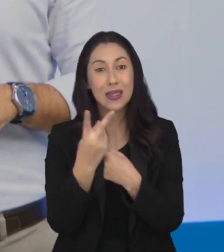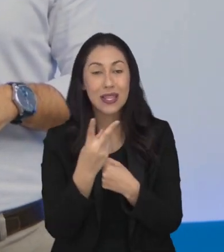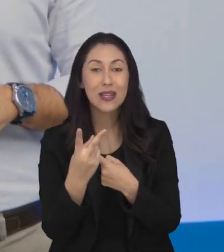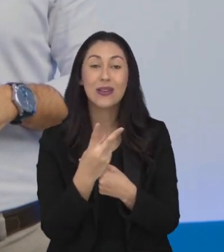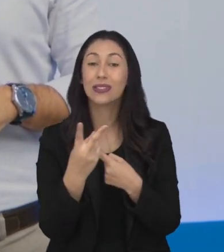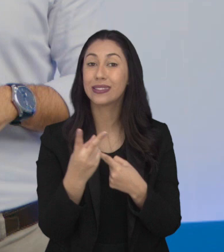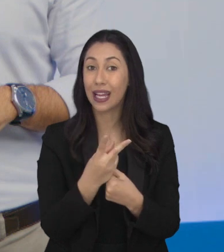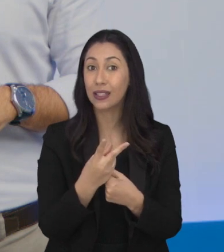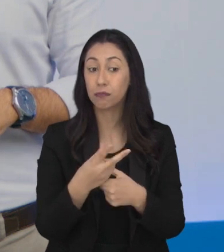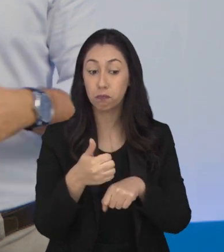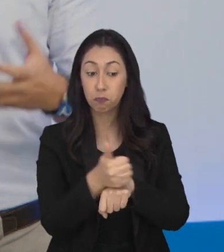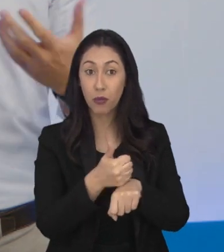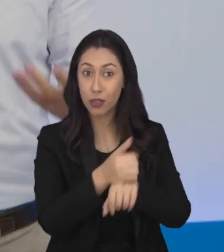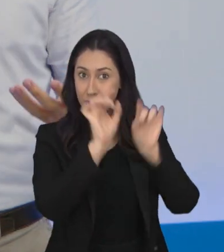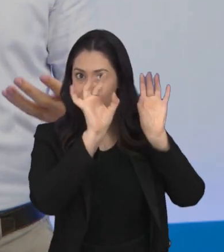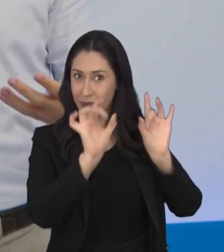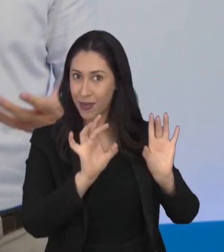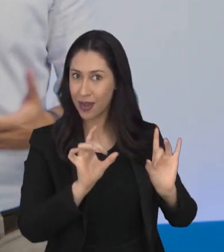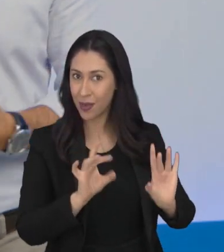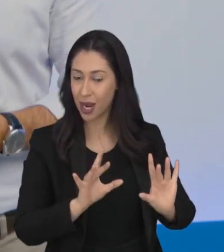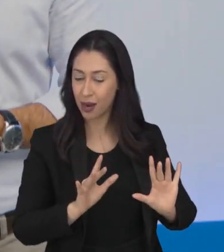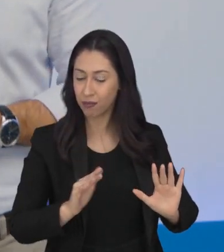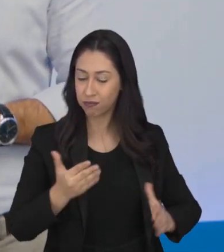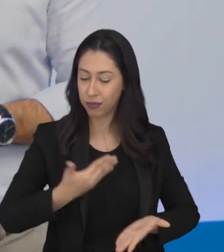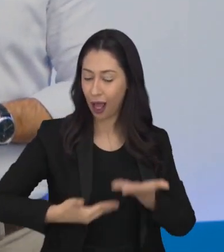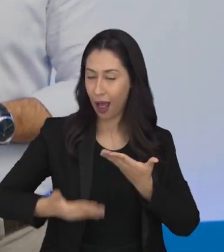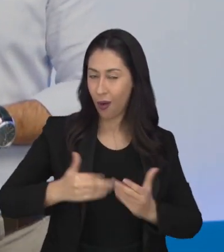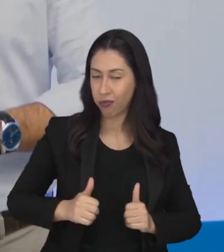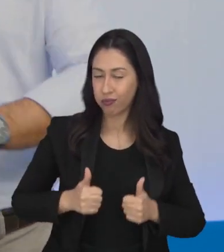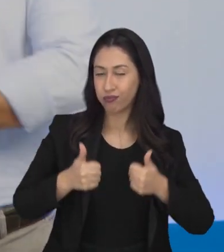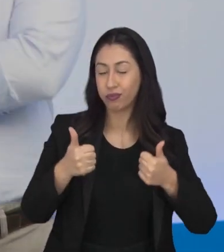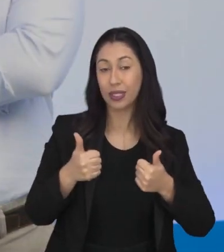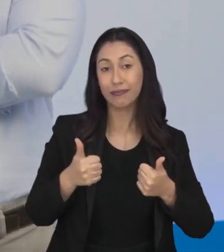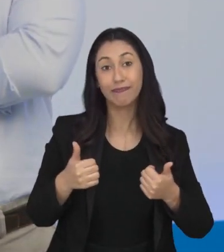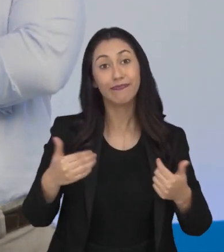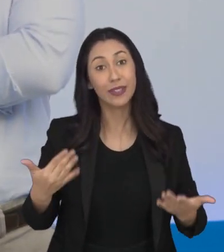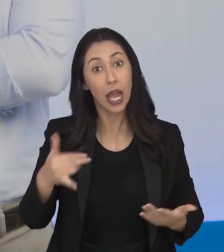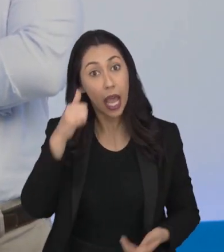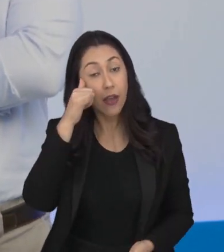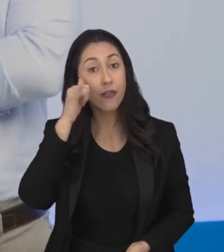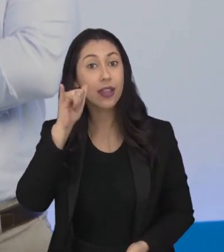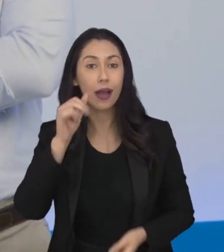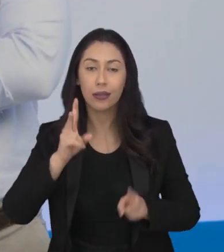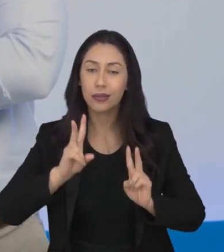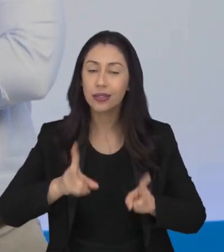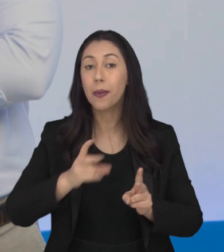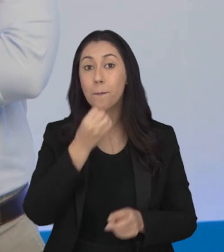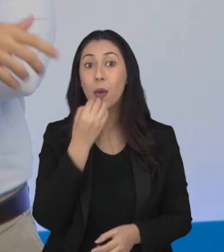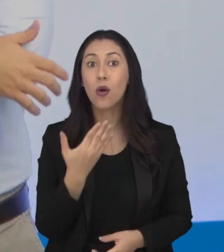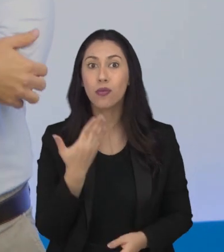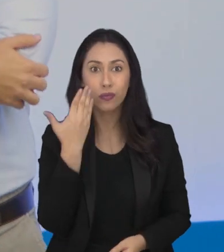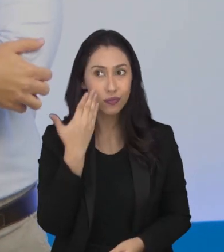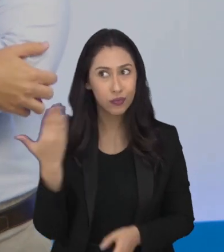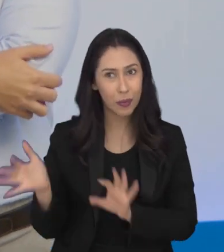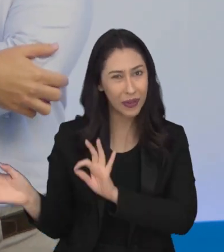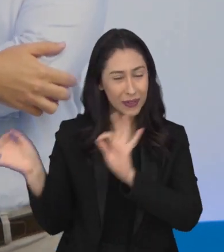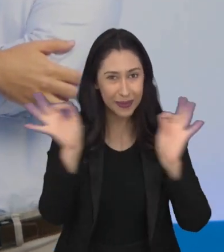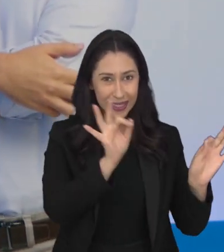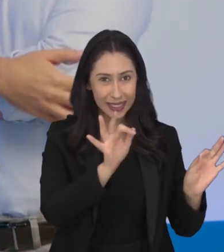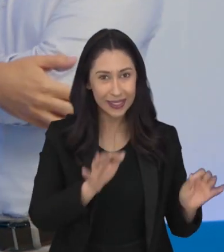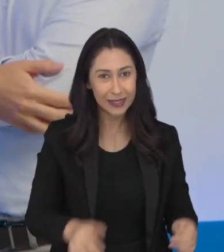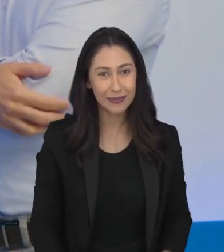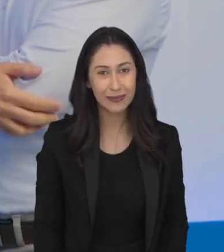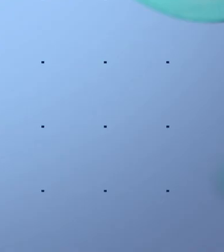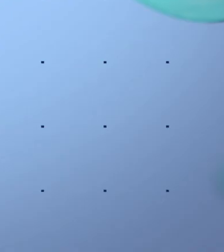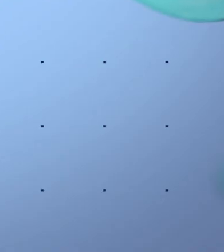cuidado de um especialista, quando o foco é o nosso bem-estar. E como prevenir é a melhor solução? Vamos ver qual é a pílula de saúde